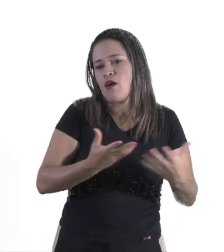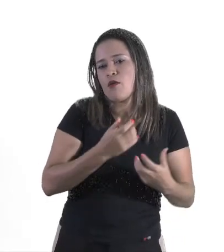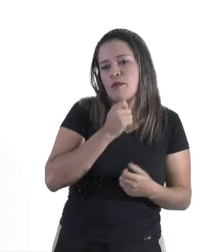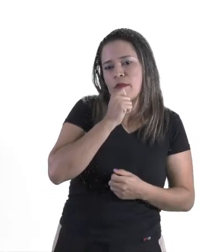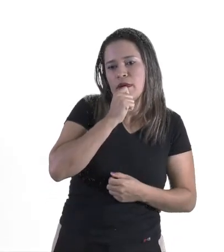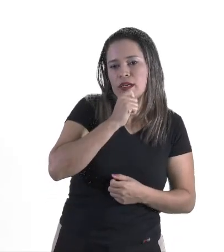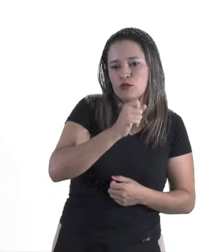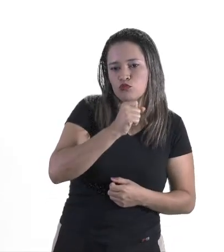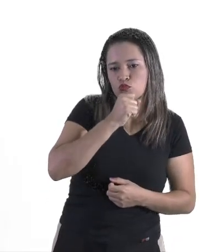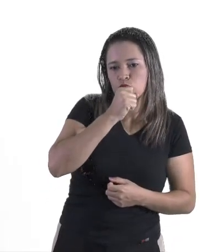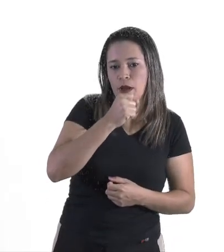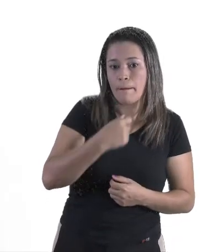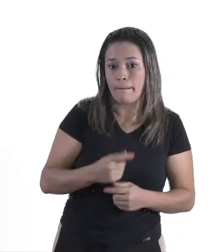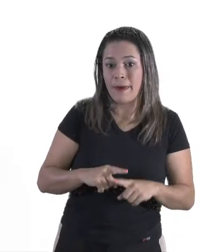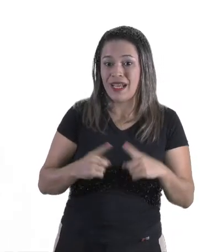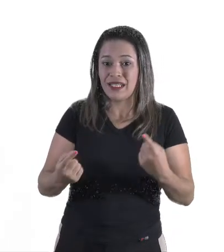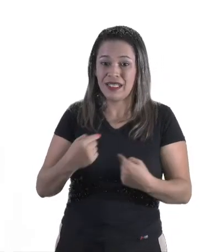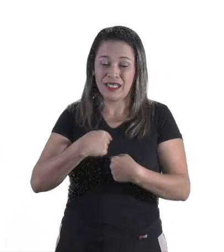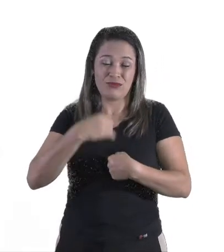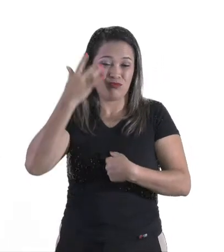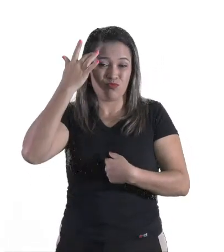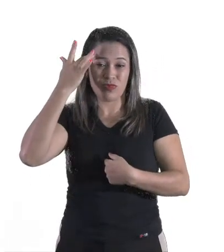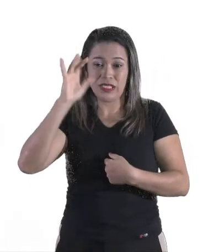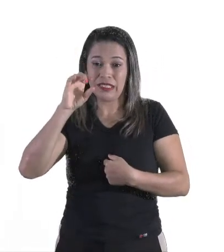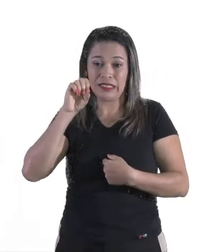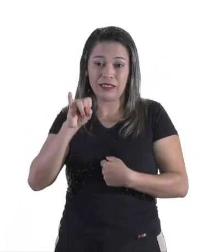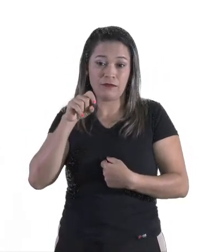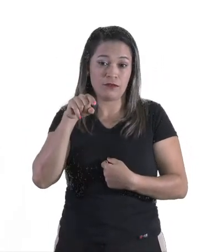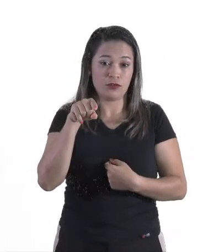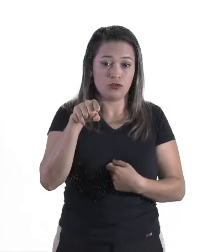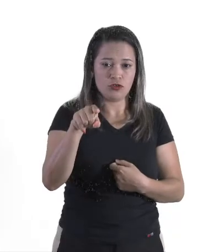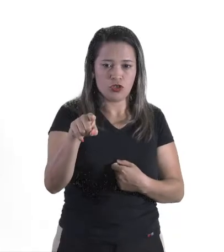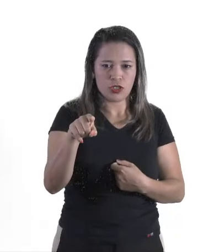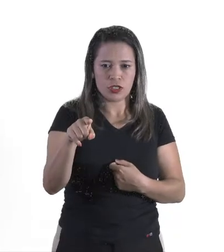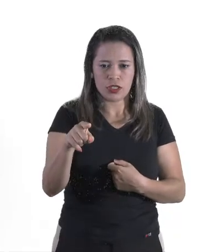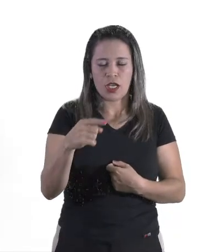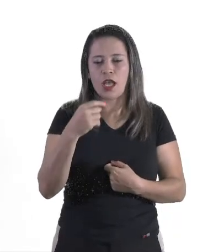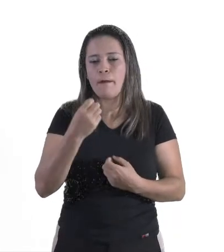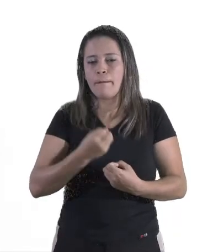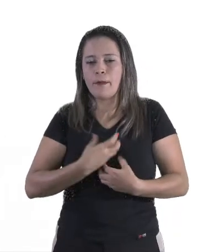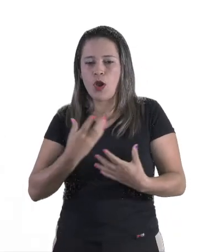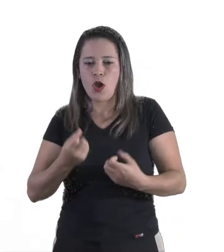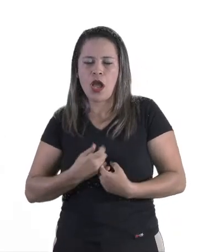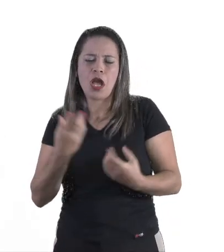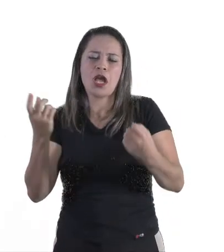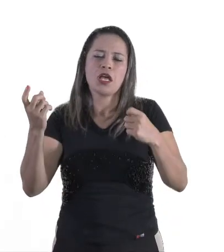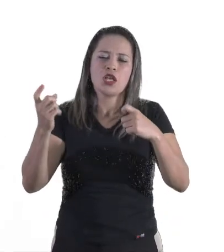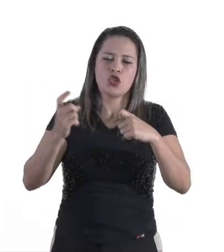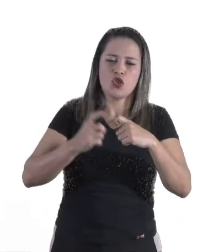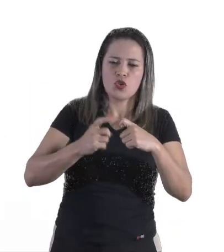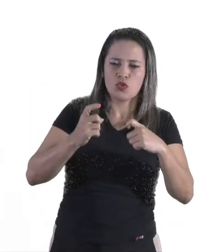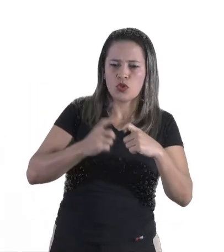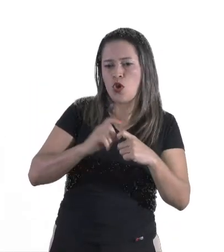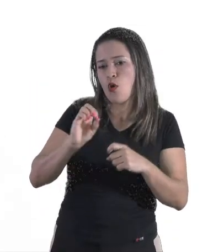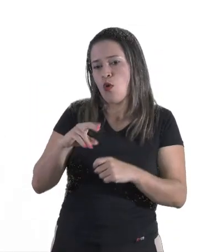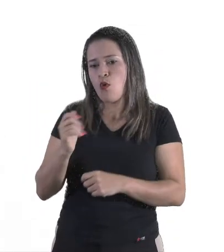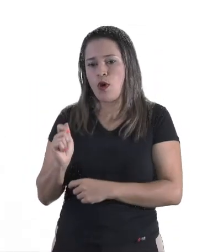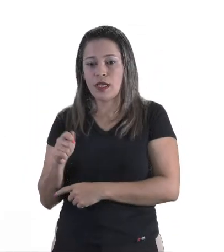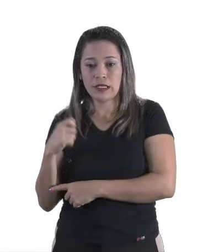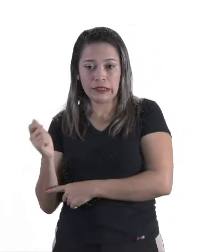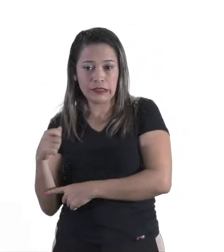Mas eu não sei se você, poeta, doutora ou atriz,